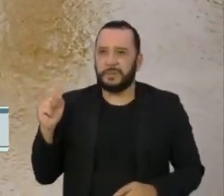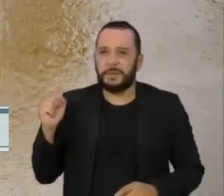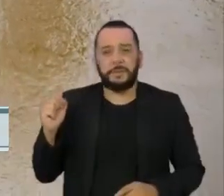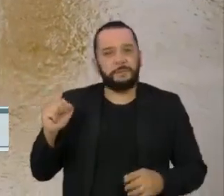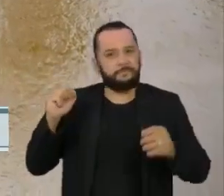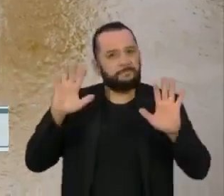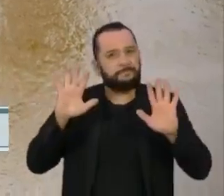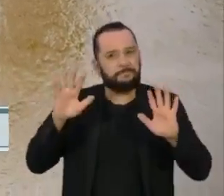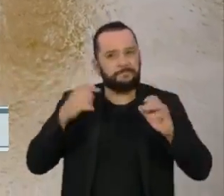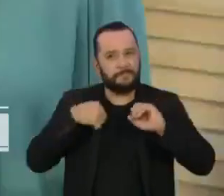muito funerável. . . . . O